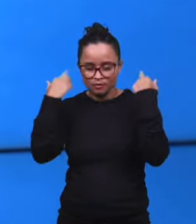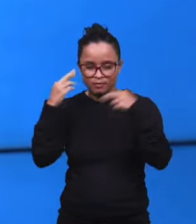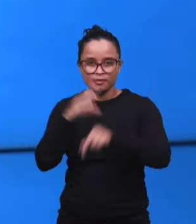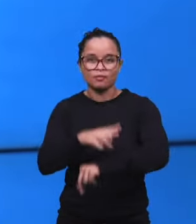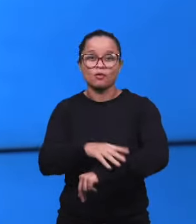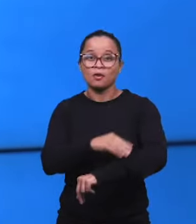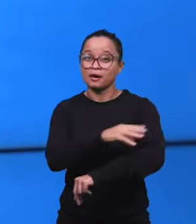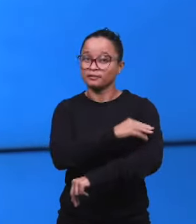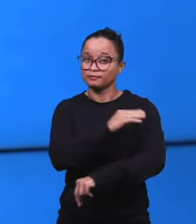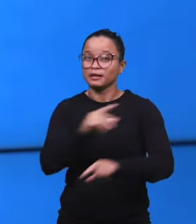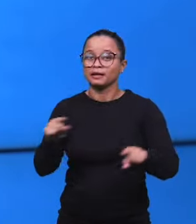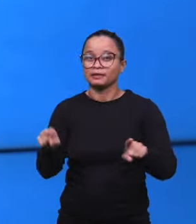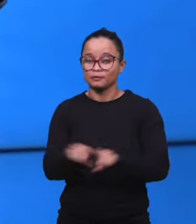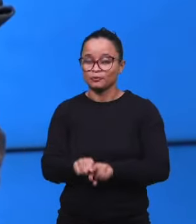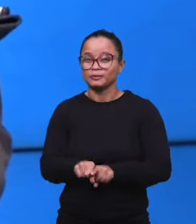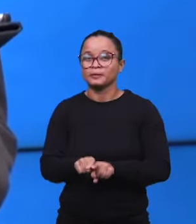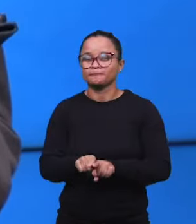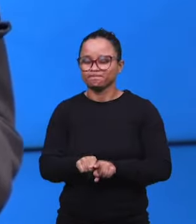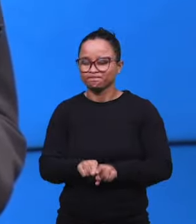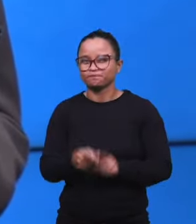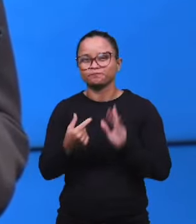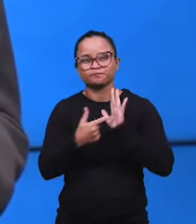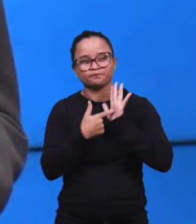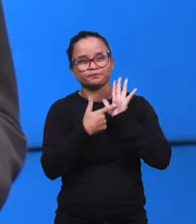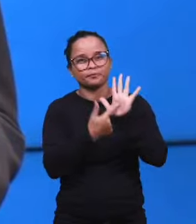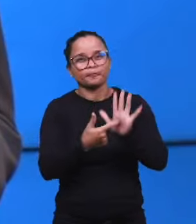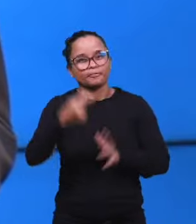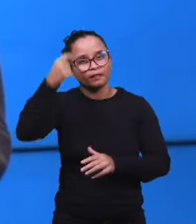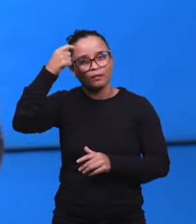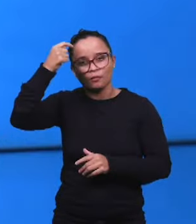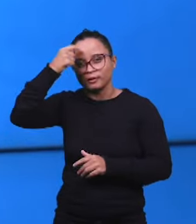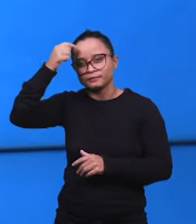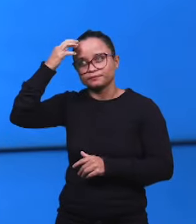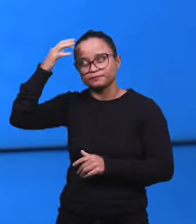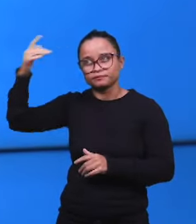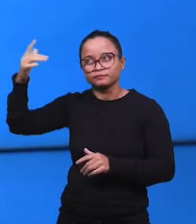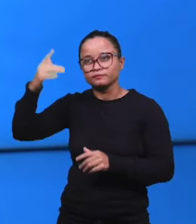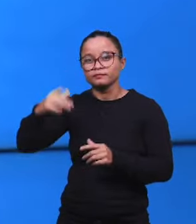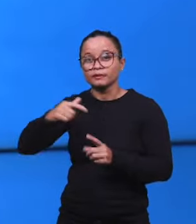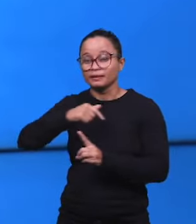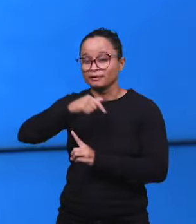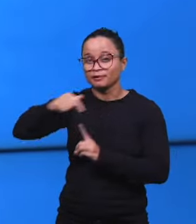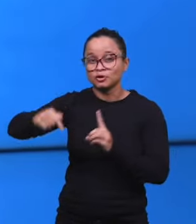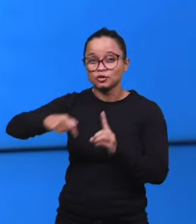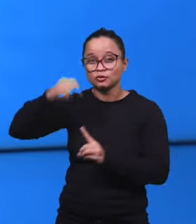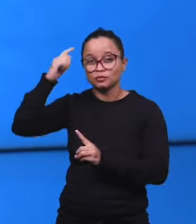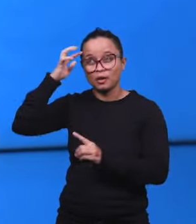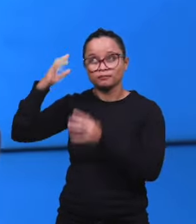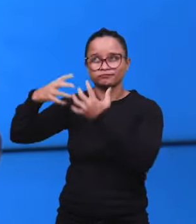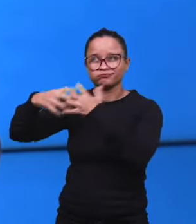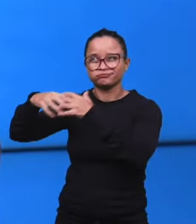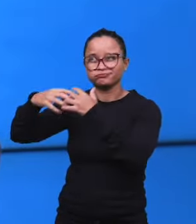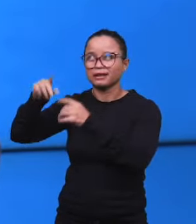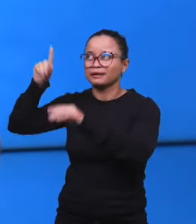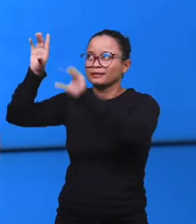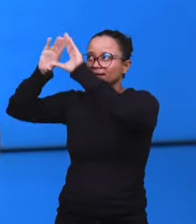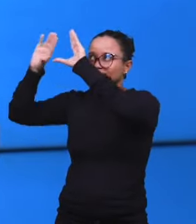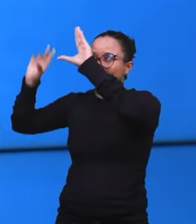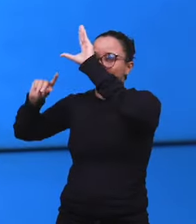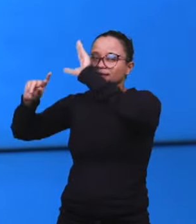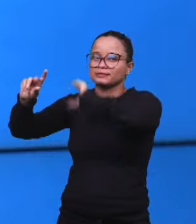brancos como a neve, mostrando exatamente ali os pensamentos santos do Senhor Jesus, mostrando ali a